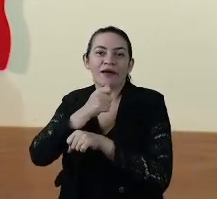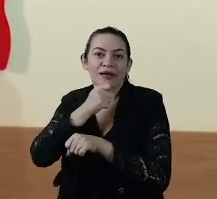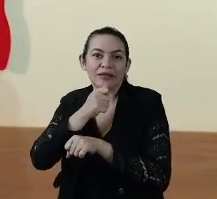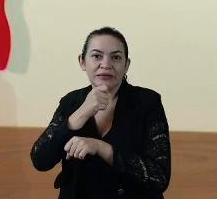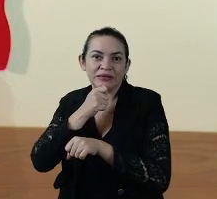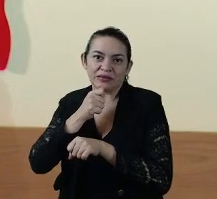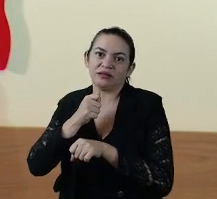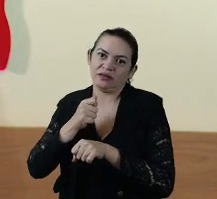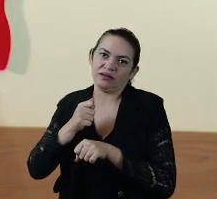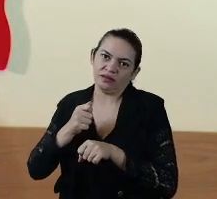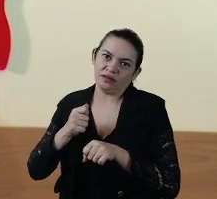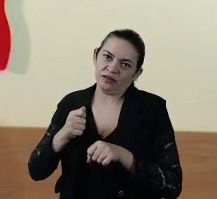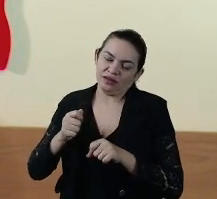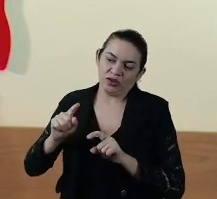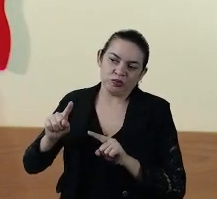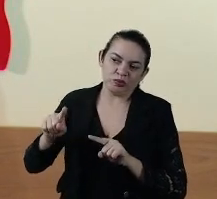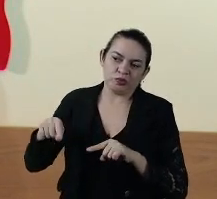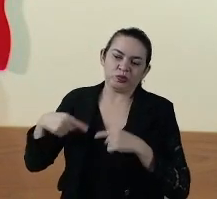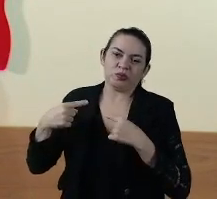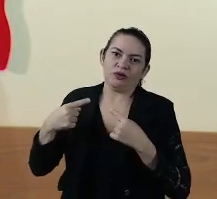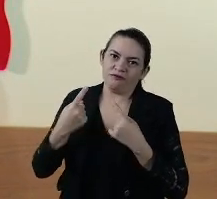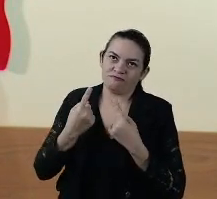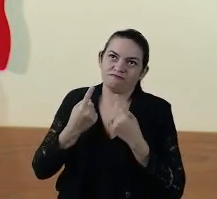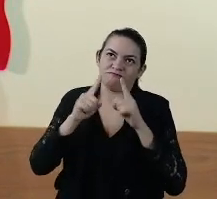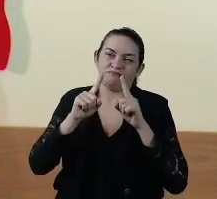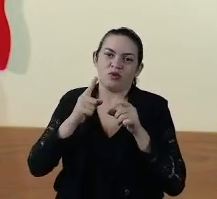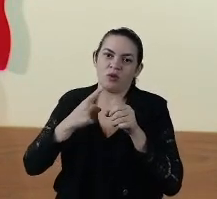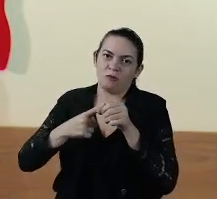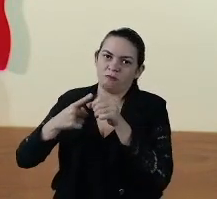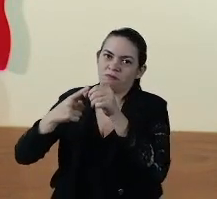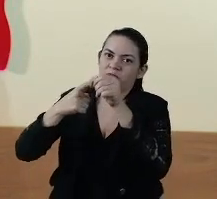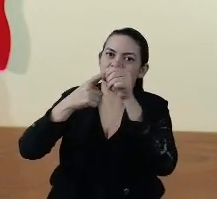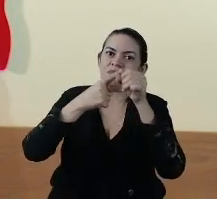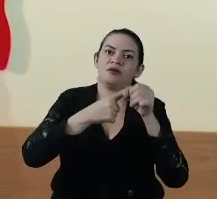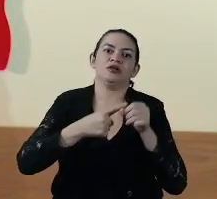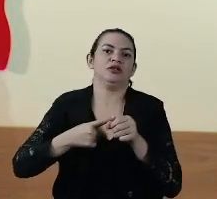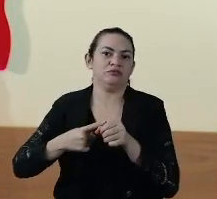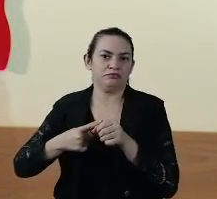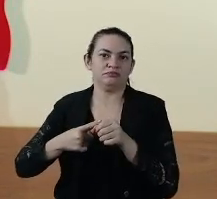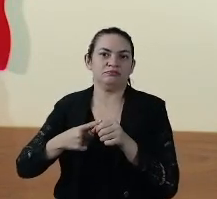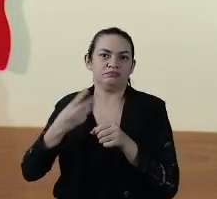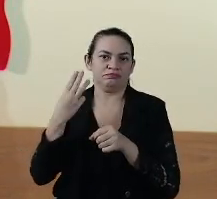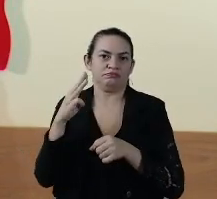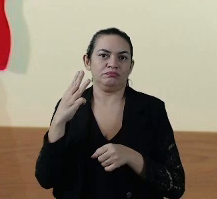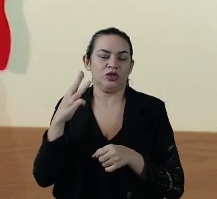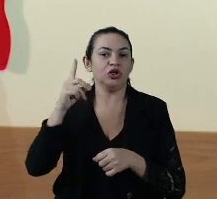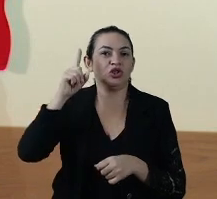ainda desafiador nas outras regiões do Maranhão. Dia após dia,